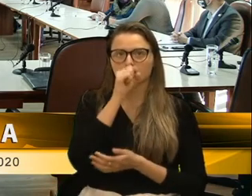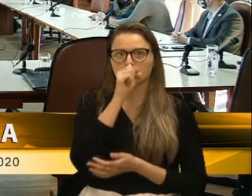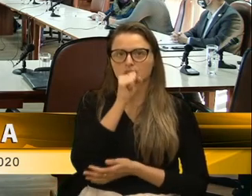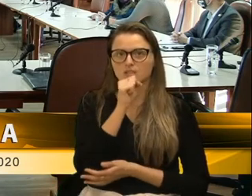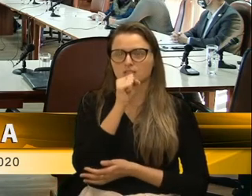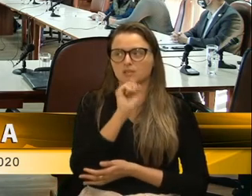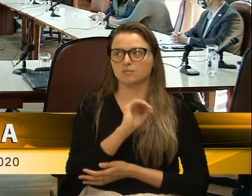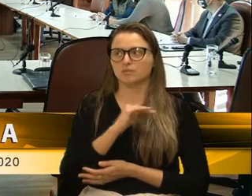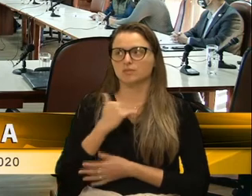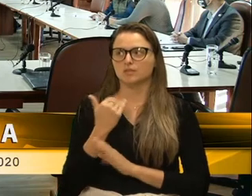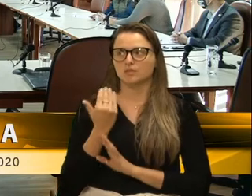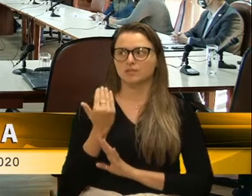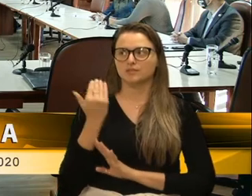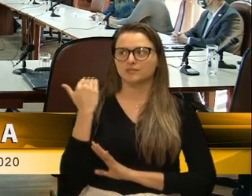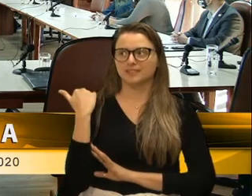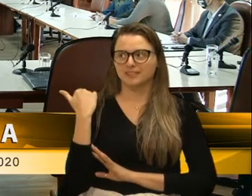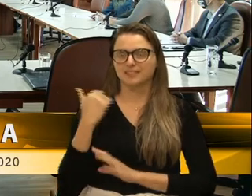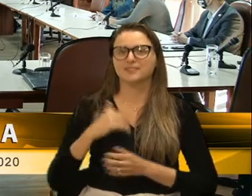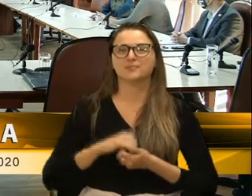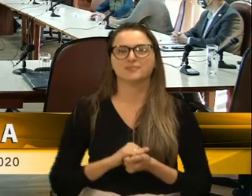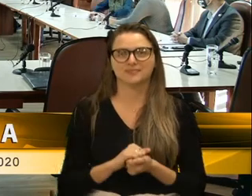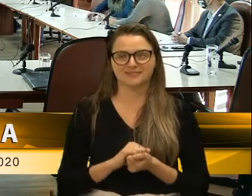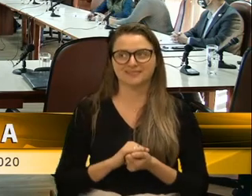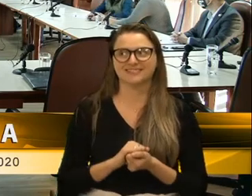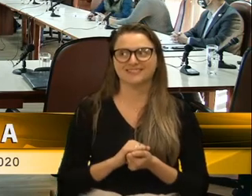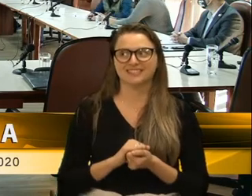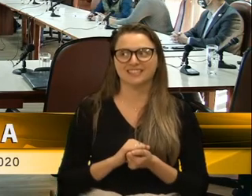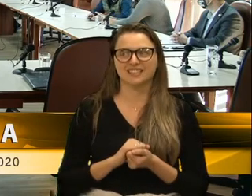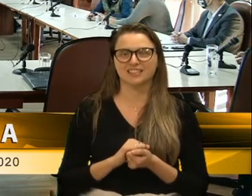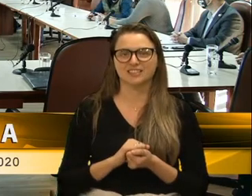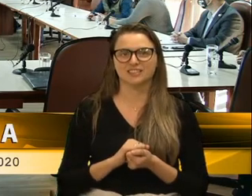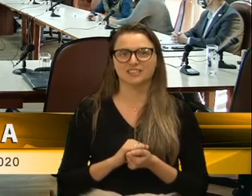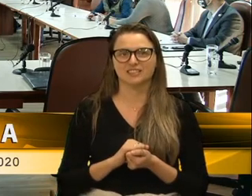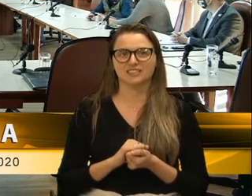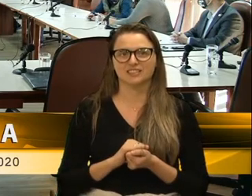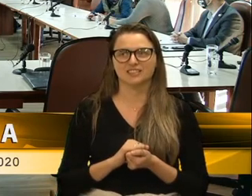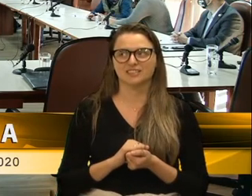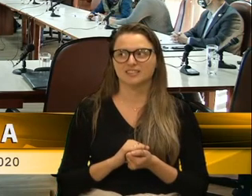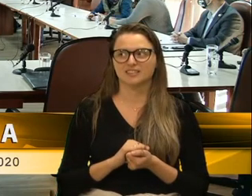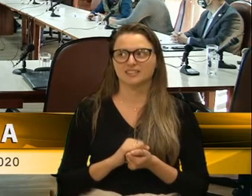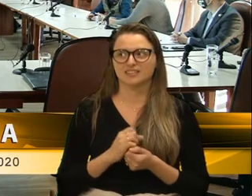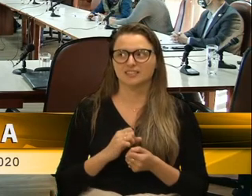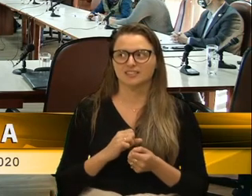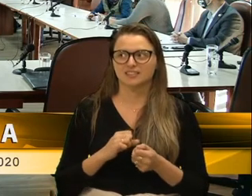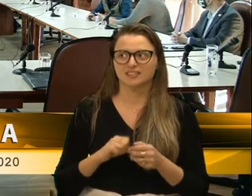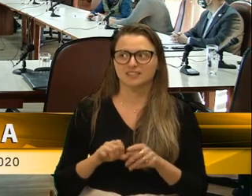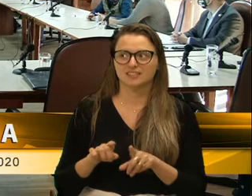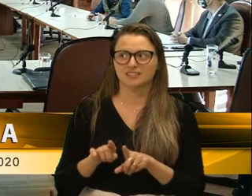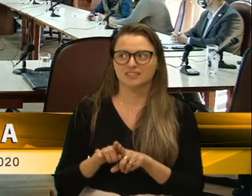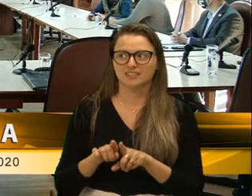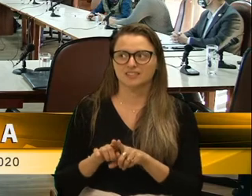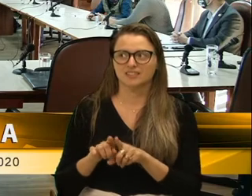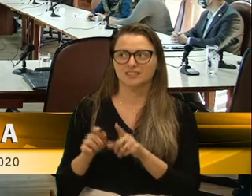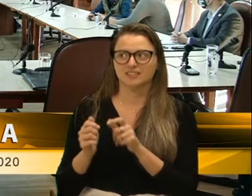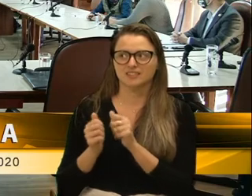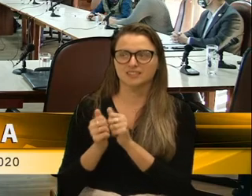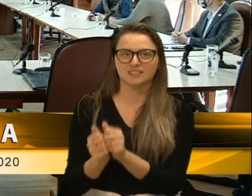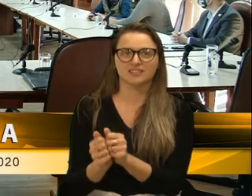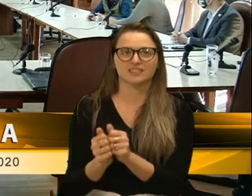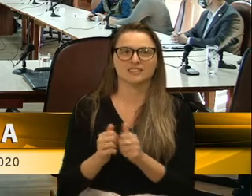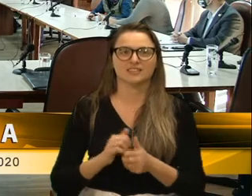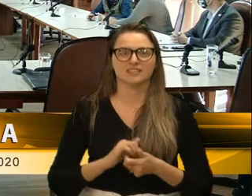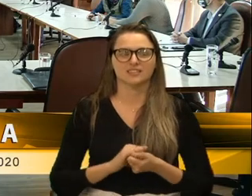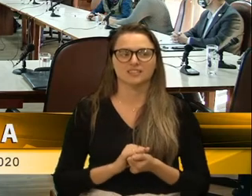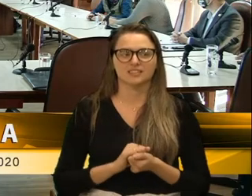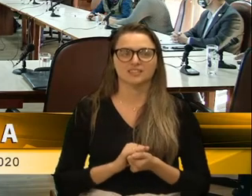aos 74 anos, e sempre foi denominado a ele uma figura amorosa, um